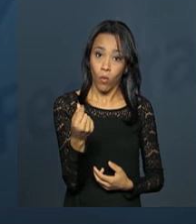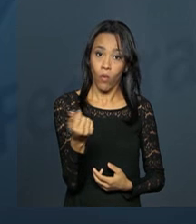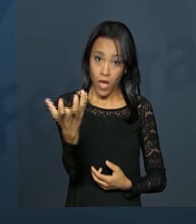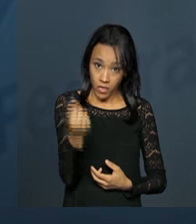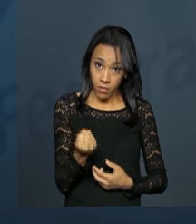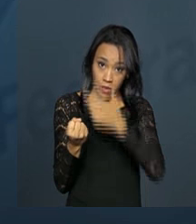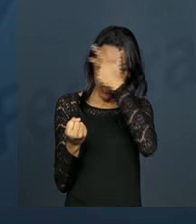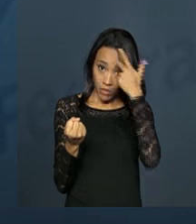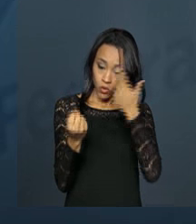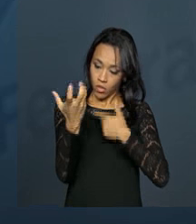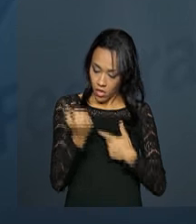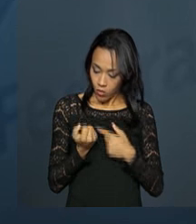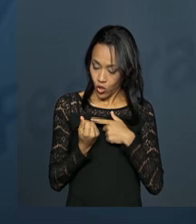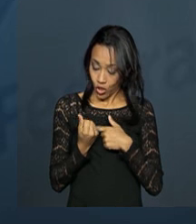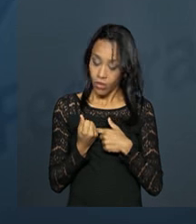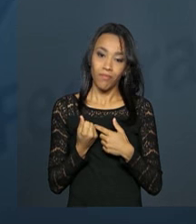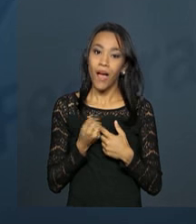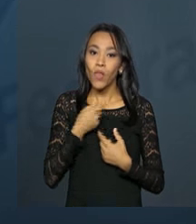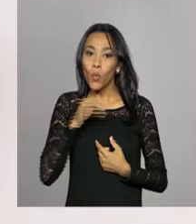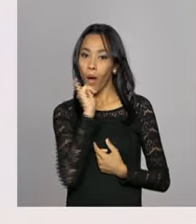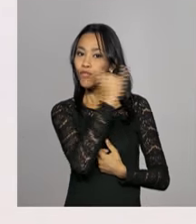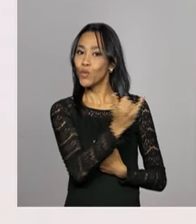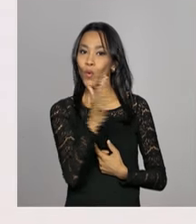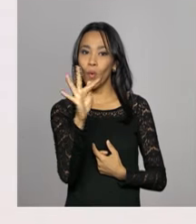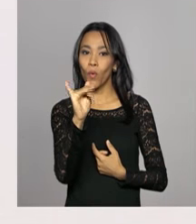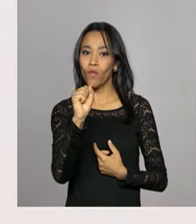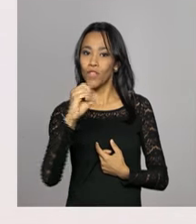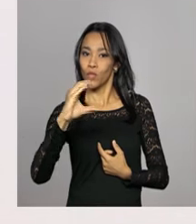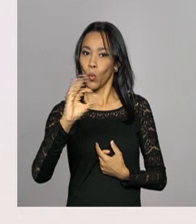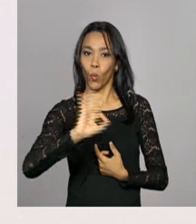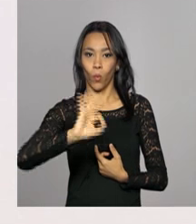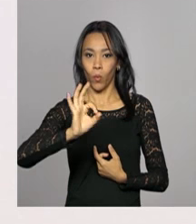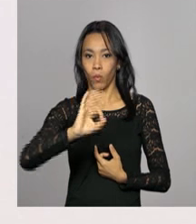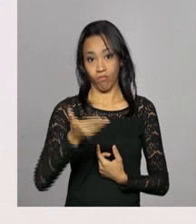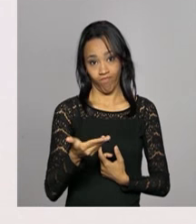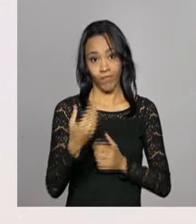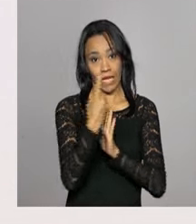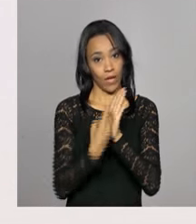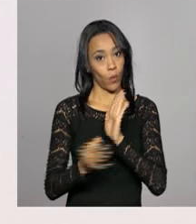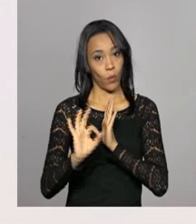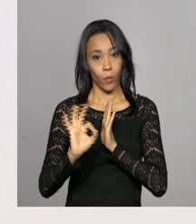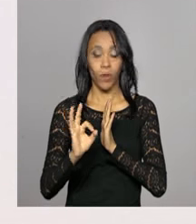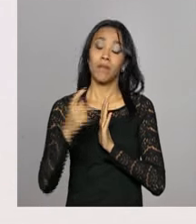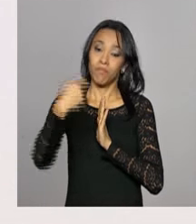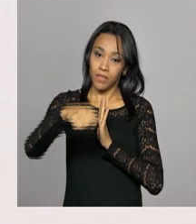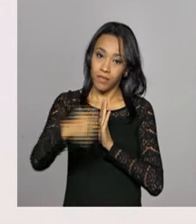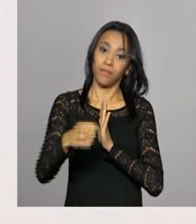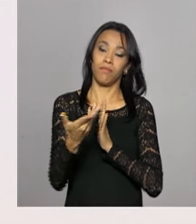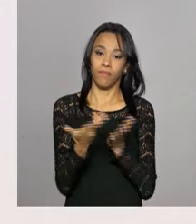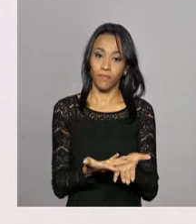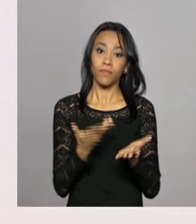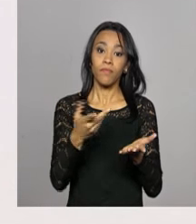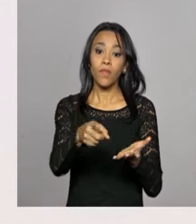essas pessoas não foi declarado ao fisco, né? O que vai ser regularizado deve ter origem legal no Brasil.